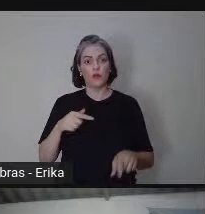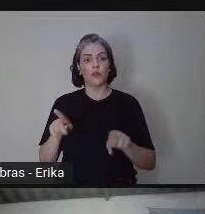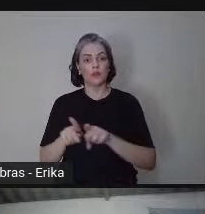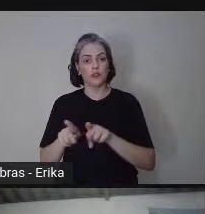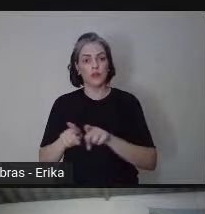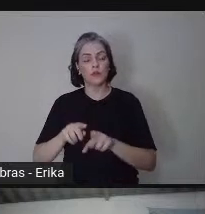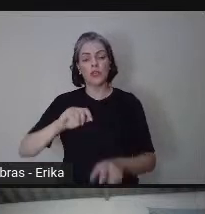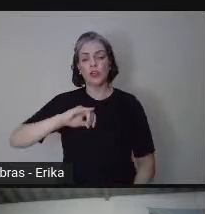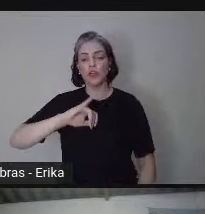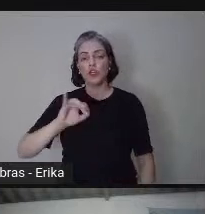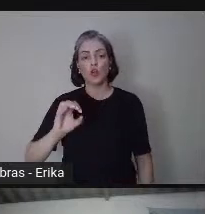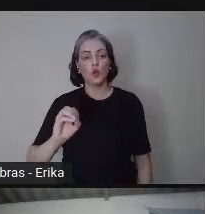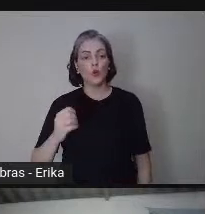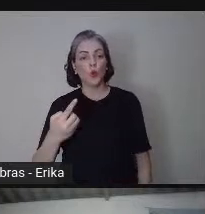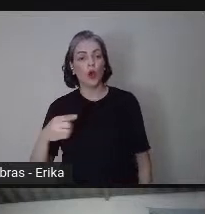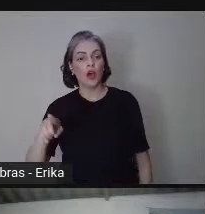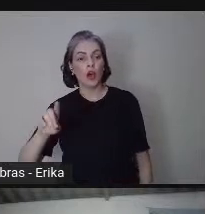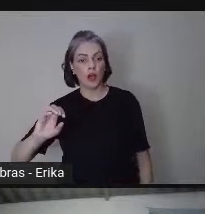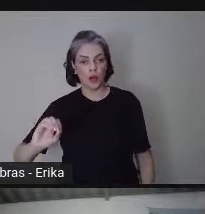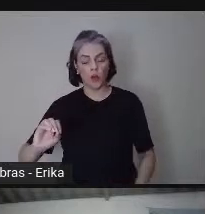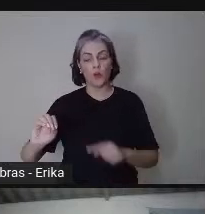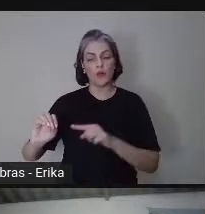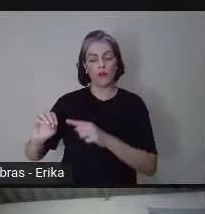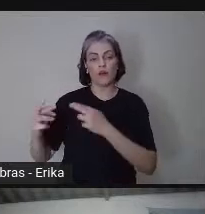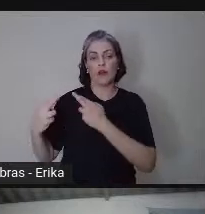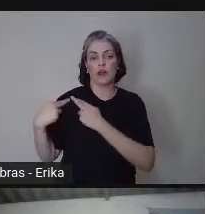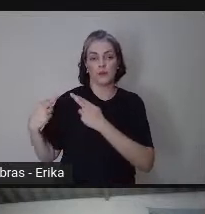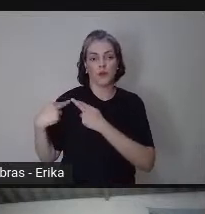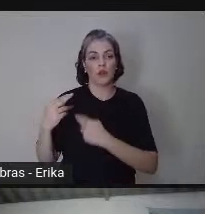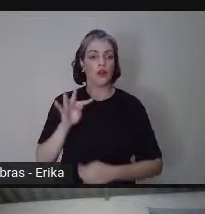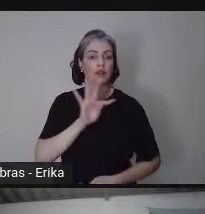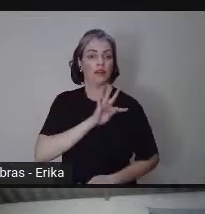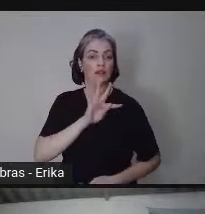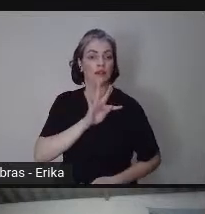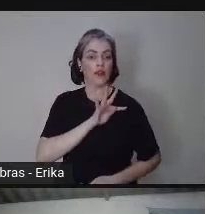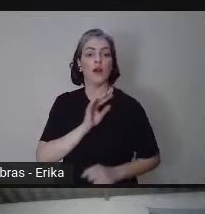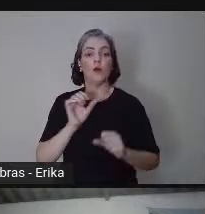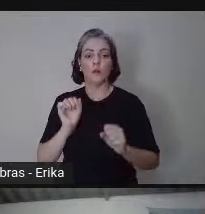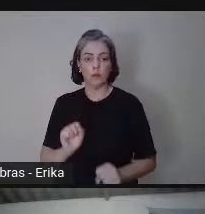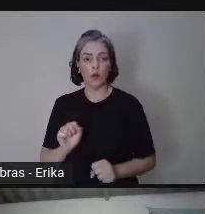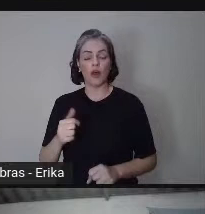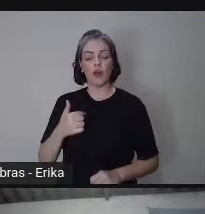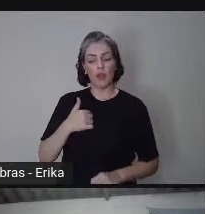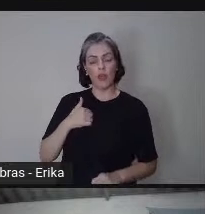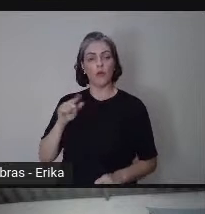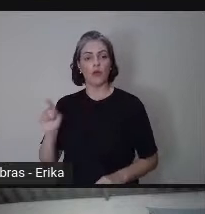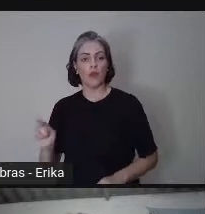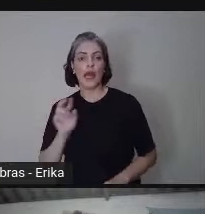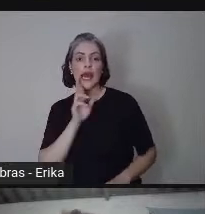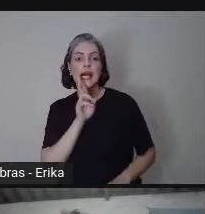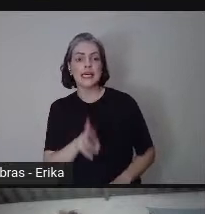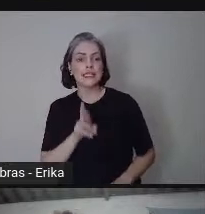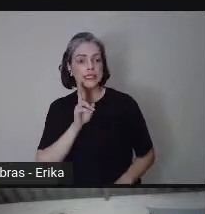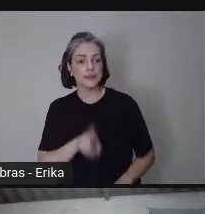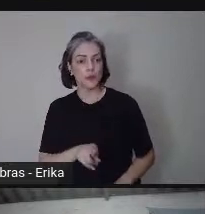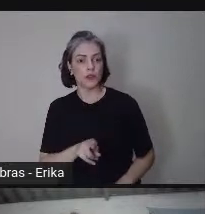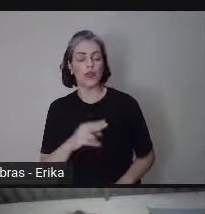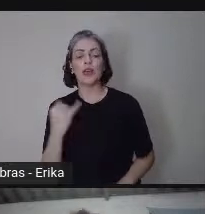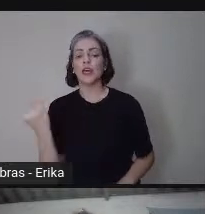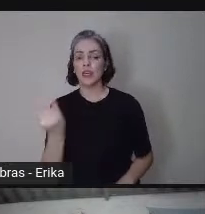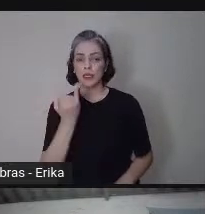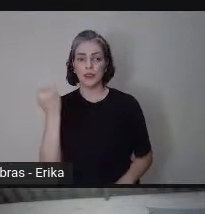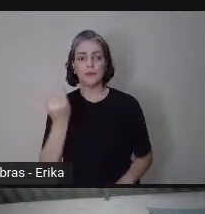técnico, vamos estar respondendo a essas perguntas. Por que que é interessante criar um fórum de perguntas